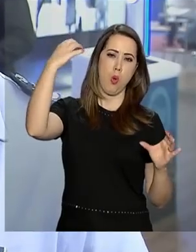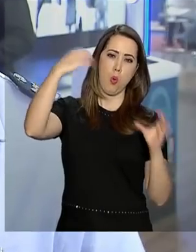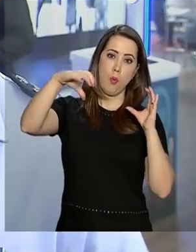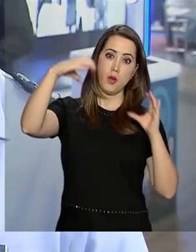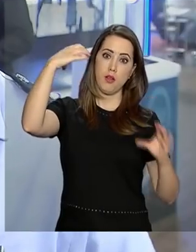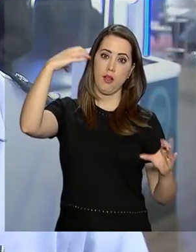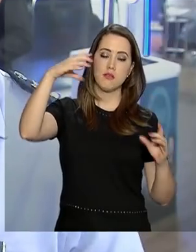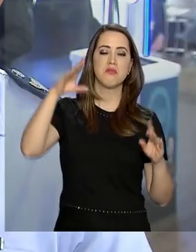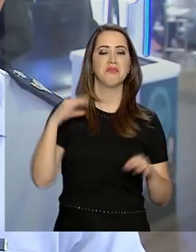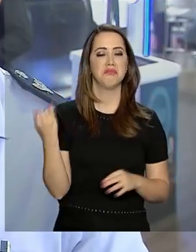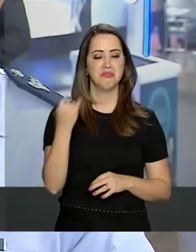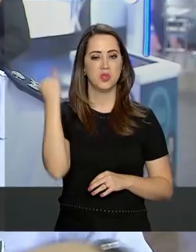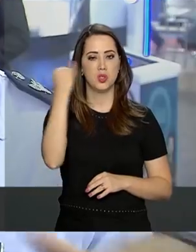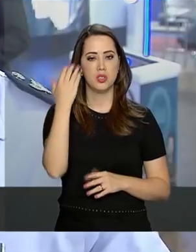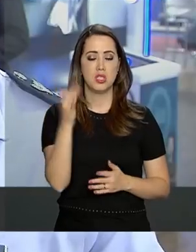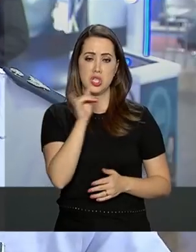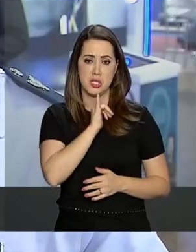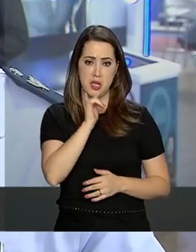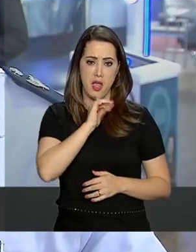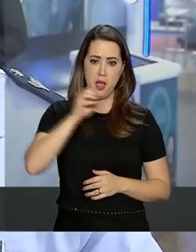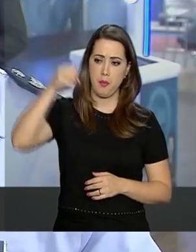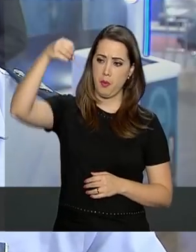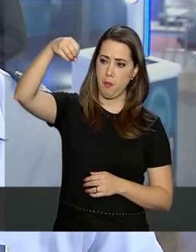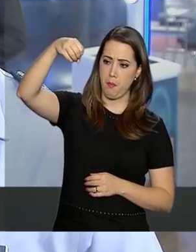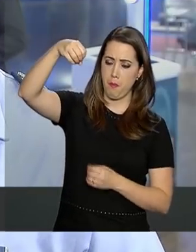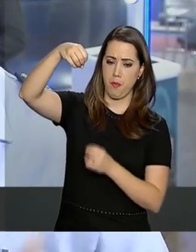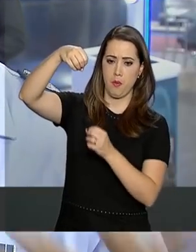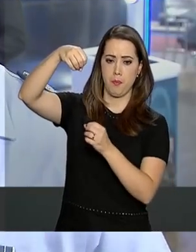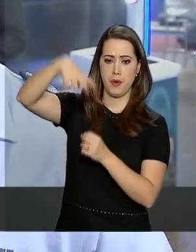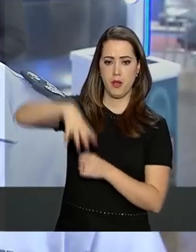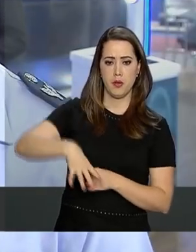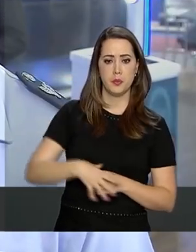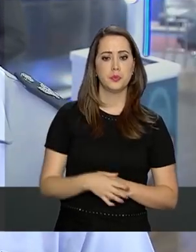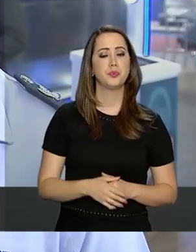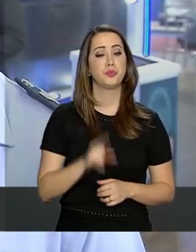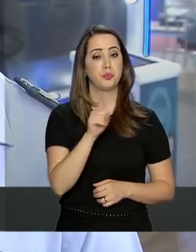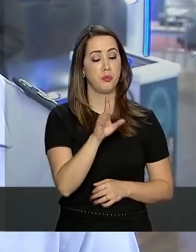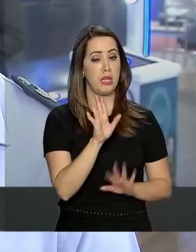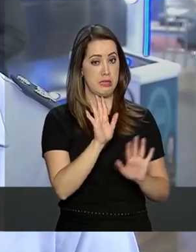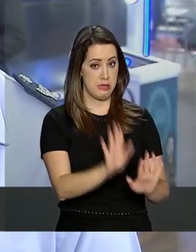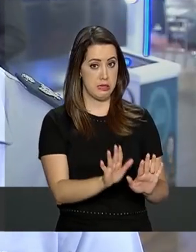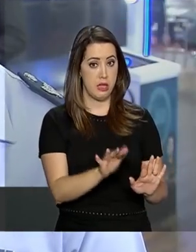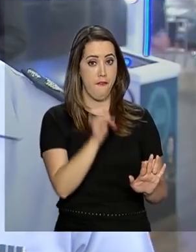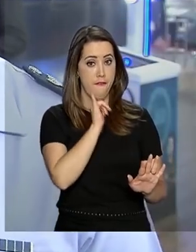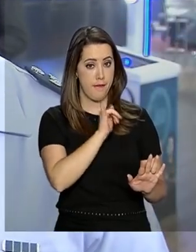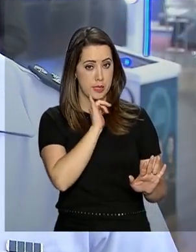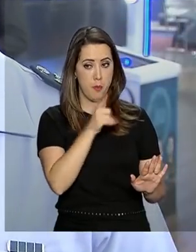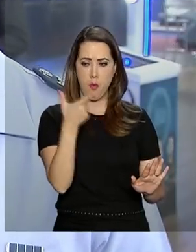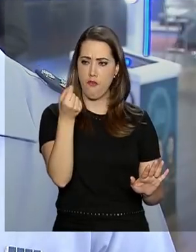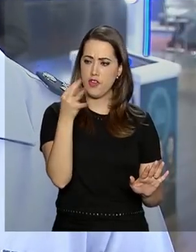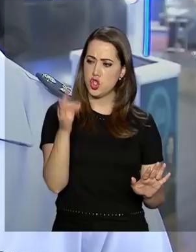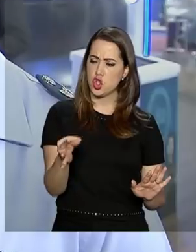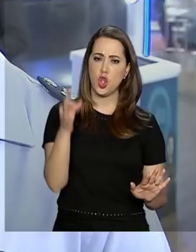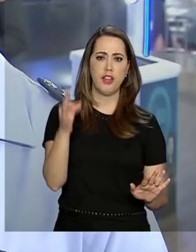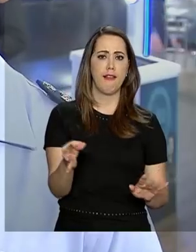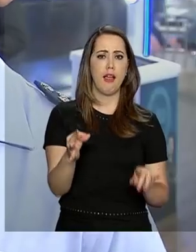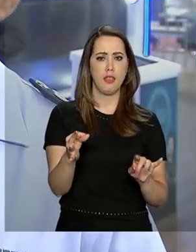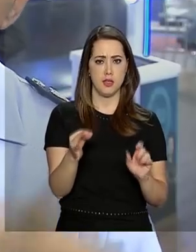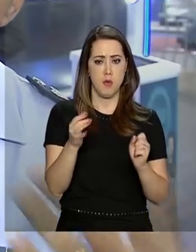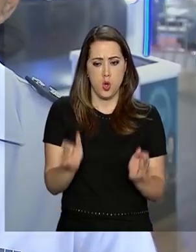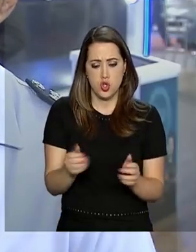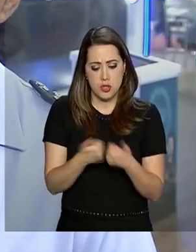categoria de transportar, na faixa de 20 toneladas, é a aeronave mais moderna, que tem com aviônica de última